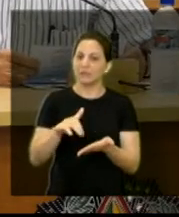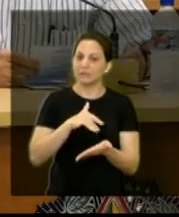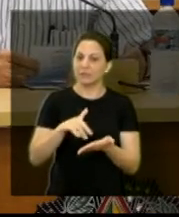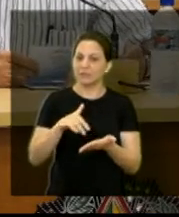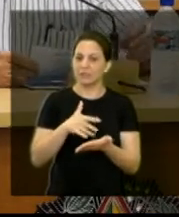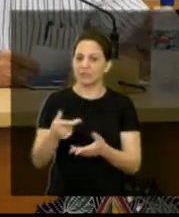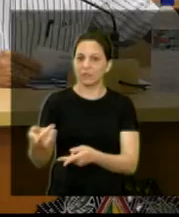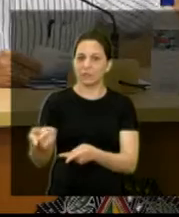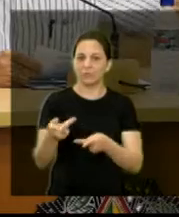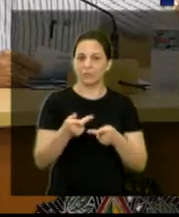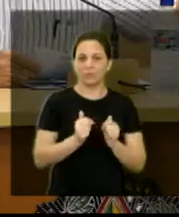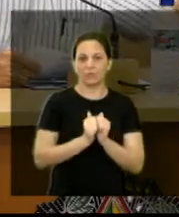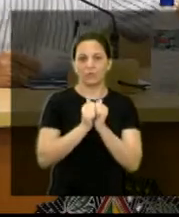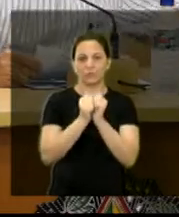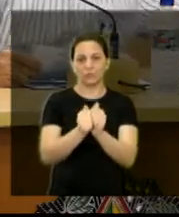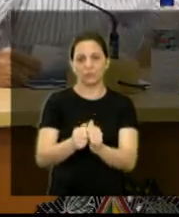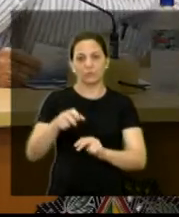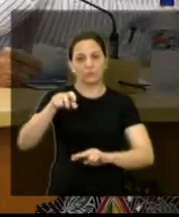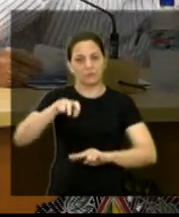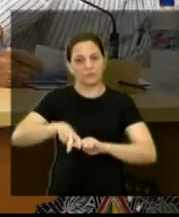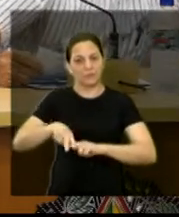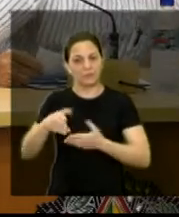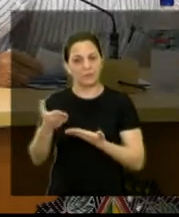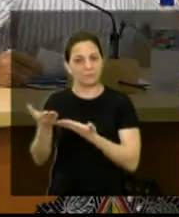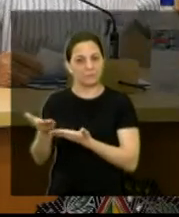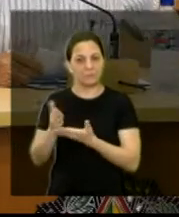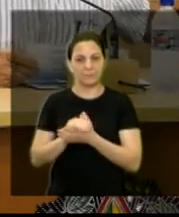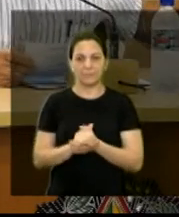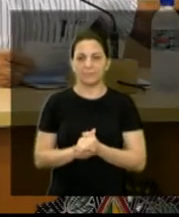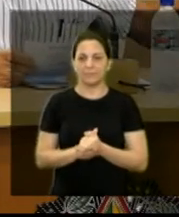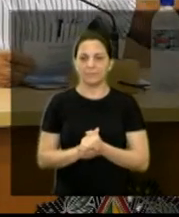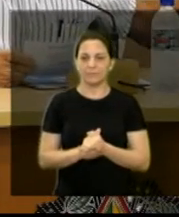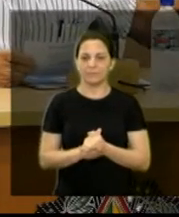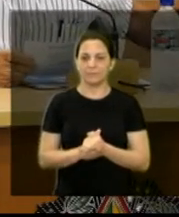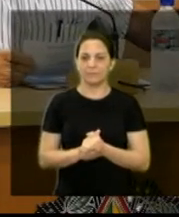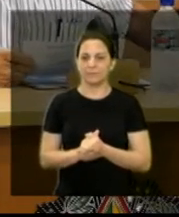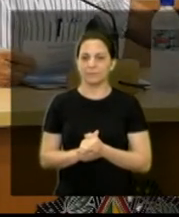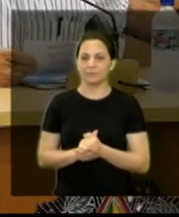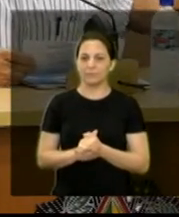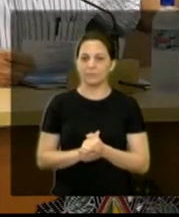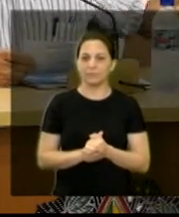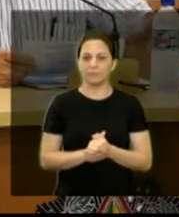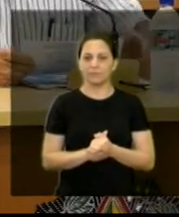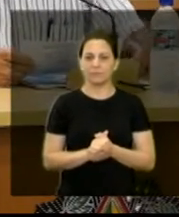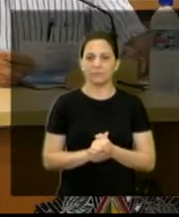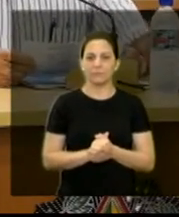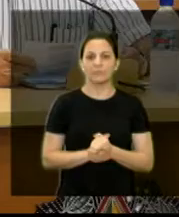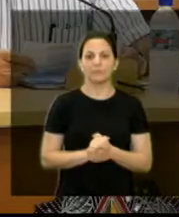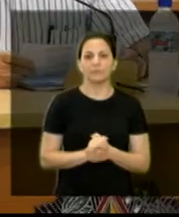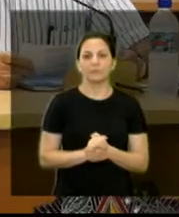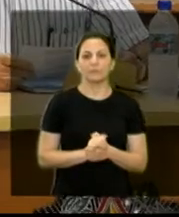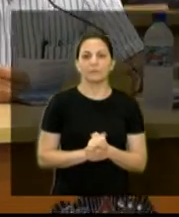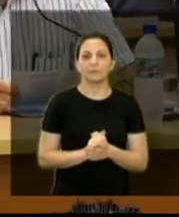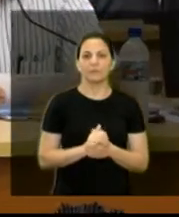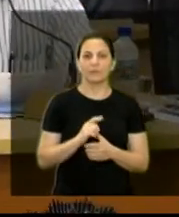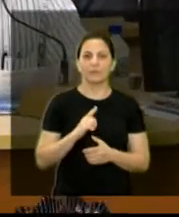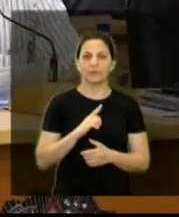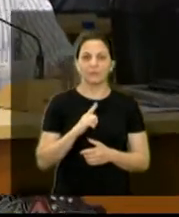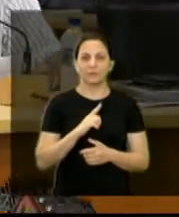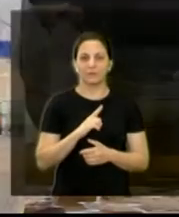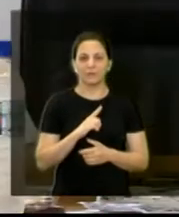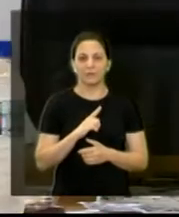também já sentar aqui do lado. o Geraldo,